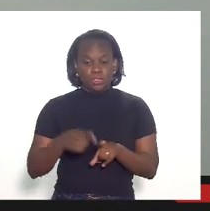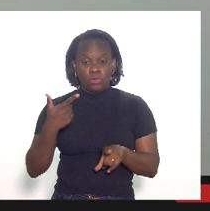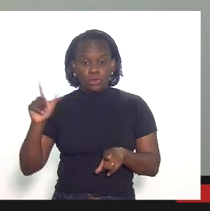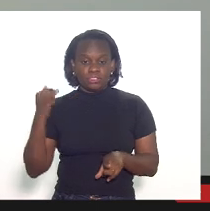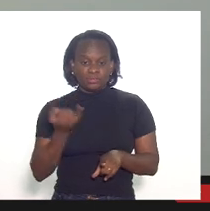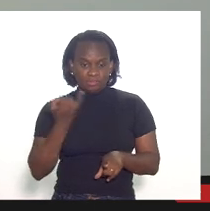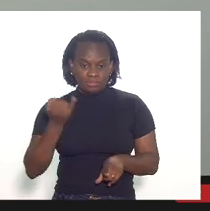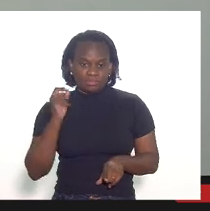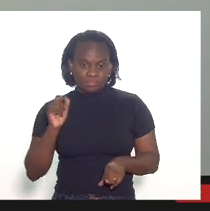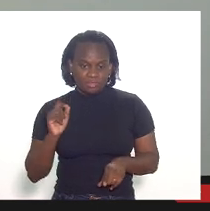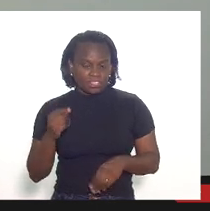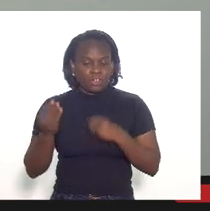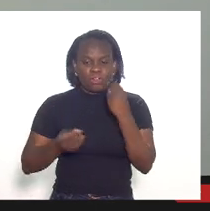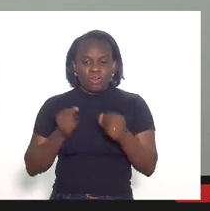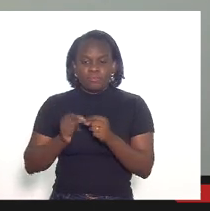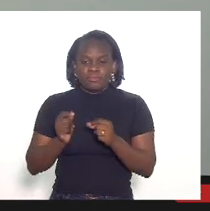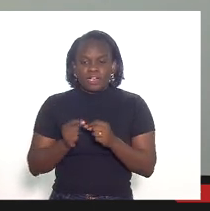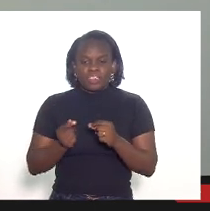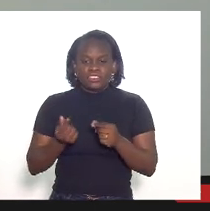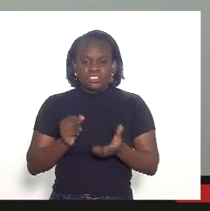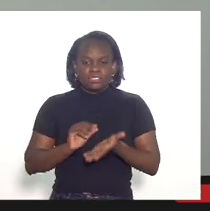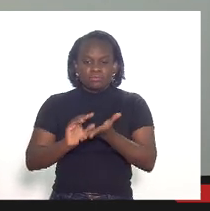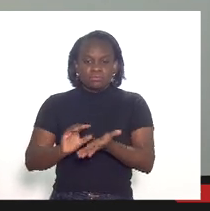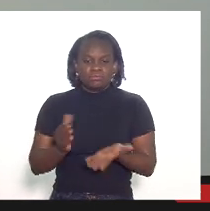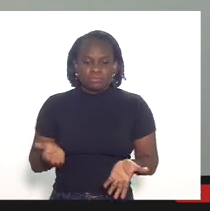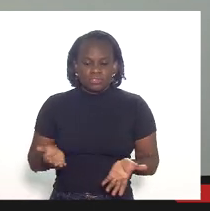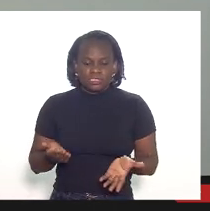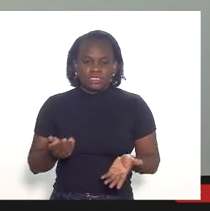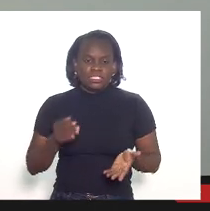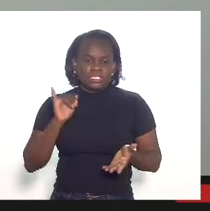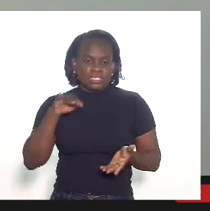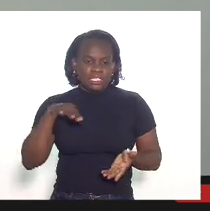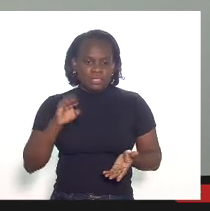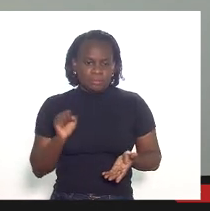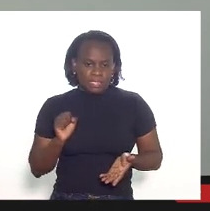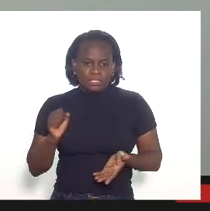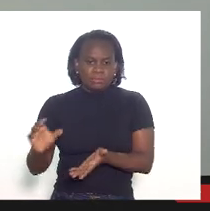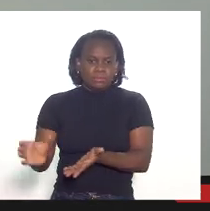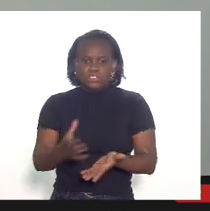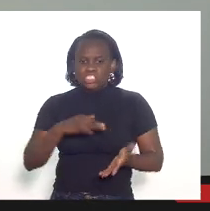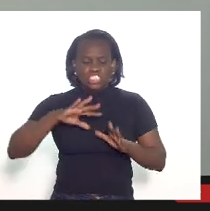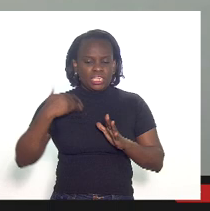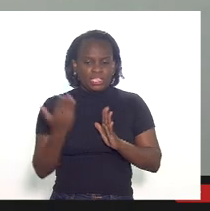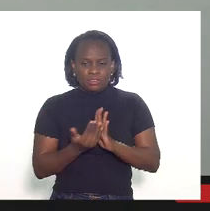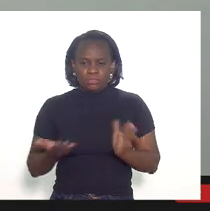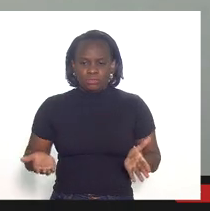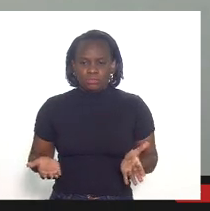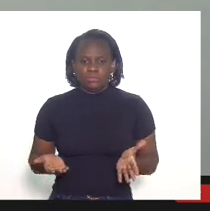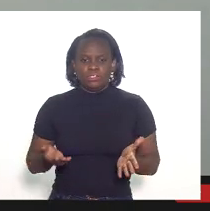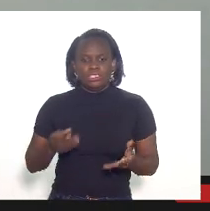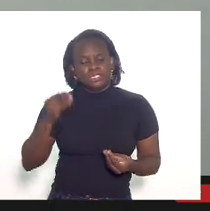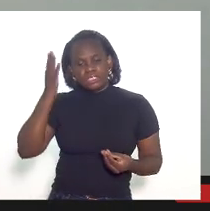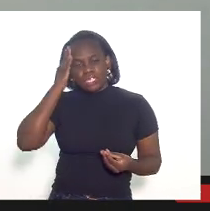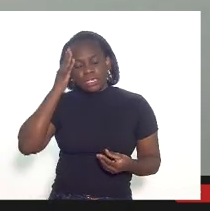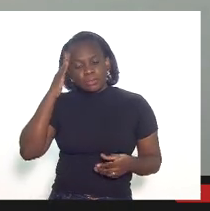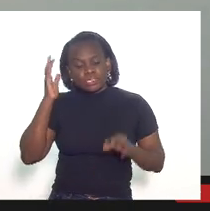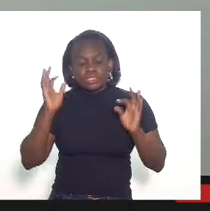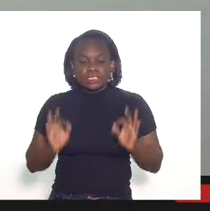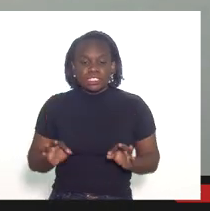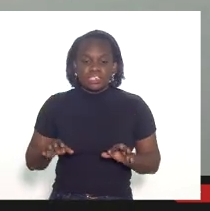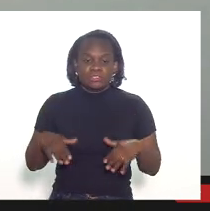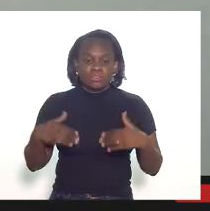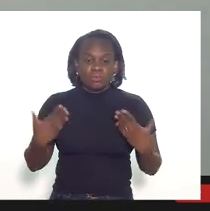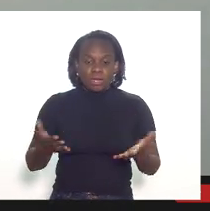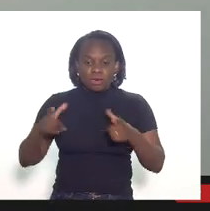importante é como são feitos com os créditos então poxa os créditos de CMS eles são tomados de uma forma geral quando a gente sabe exatamente quais são os